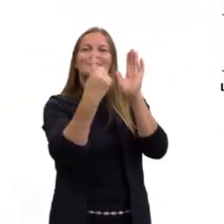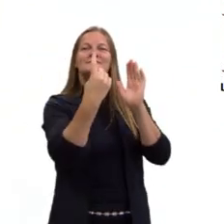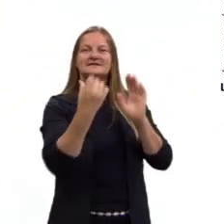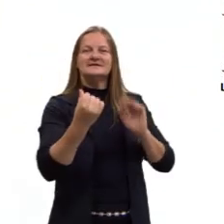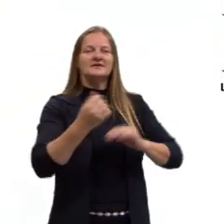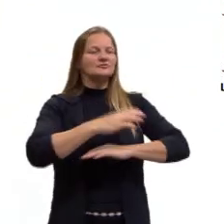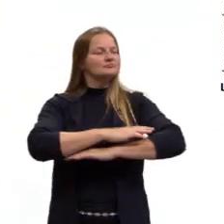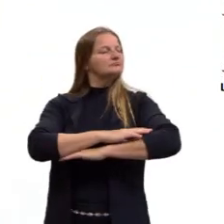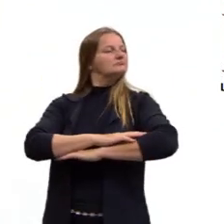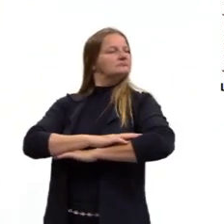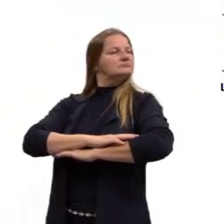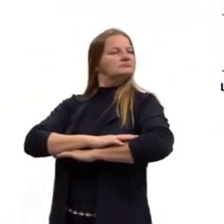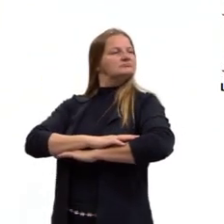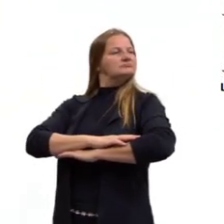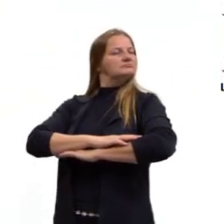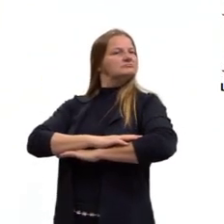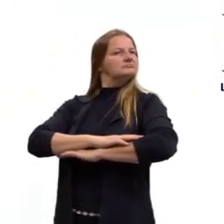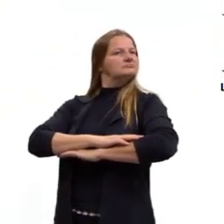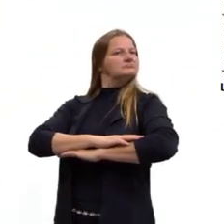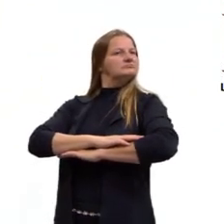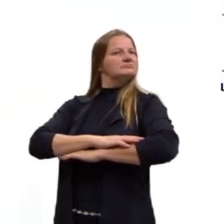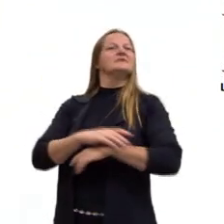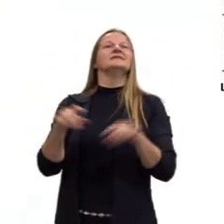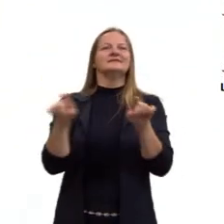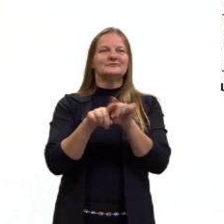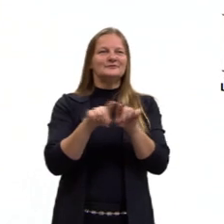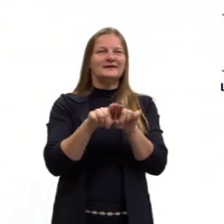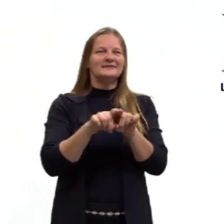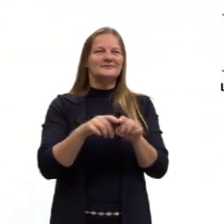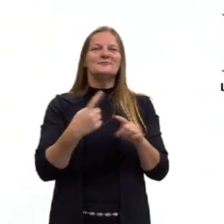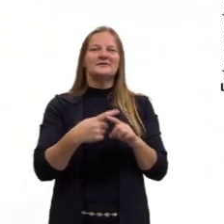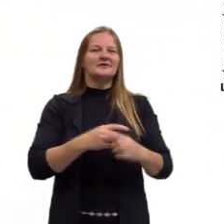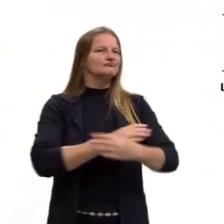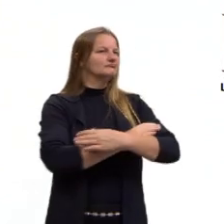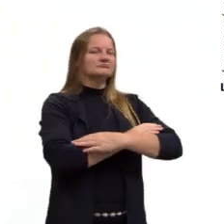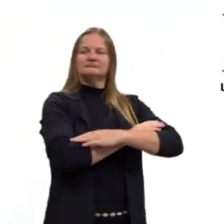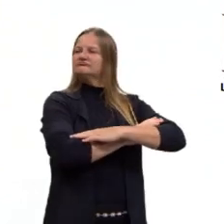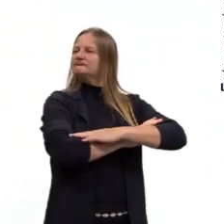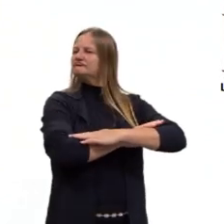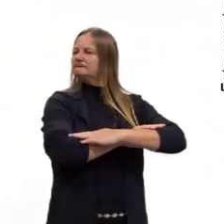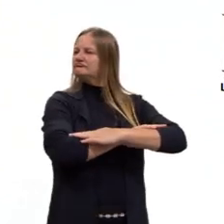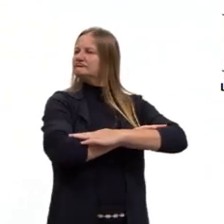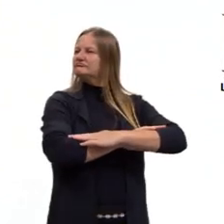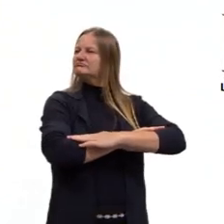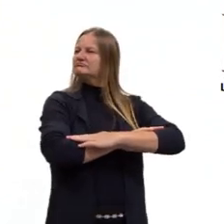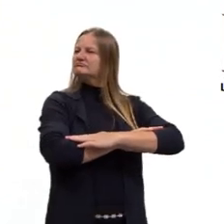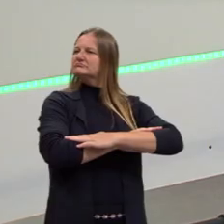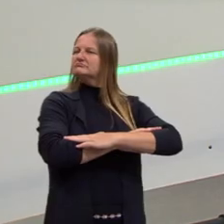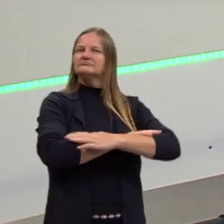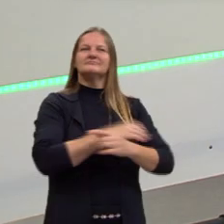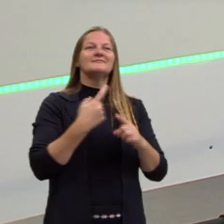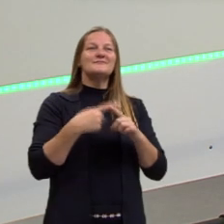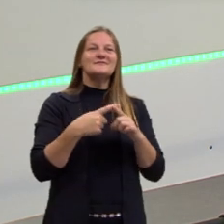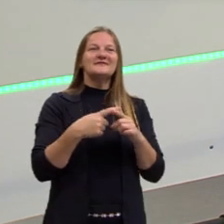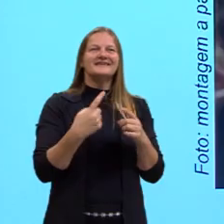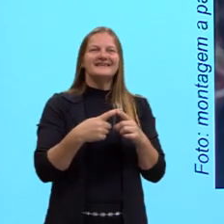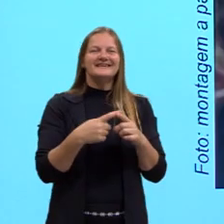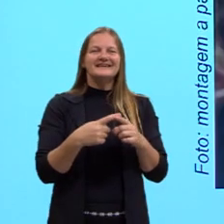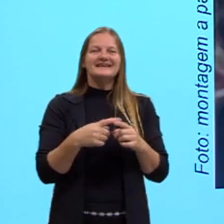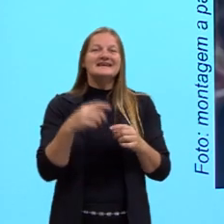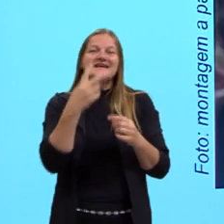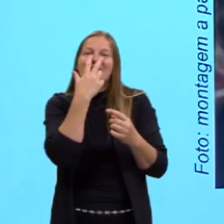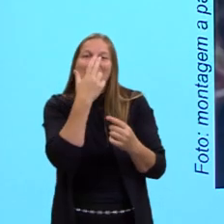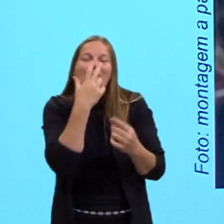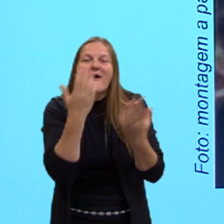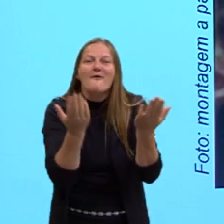e a Lisa Simpson do lado, parecendo muito com a expressão da Mona Lisa. Reparem na